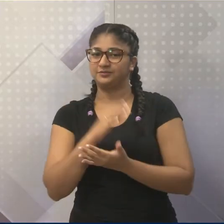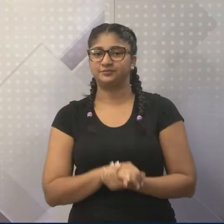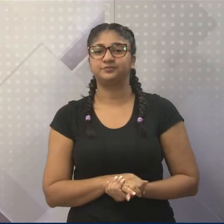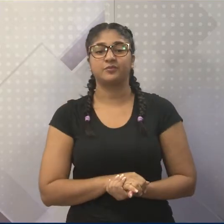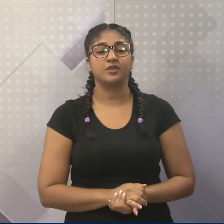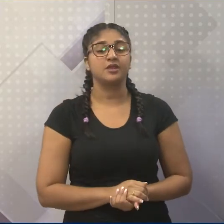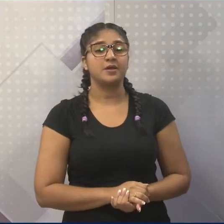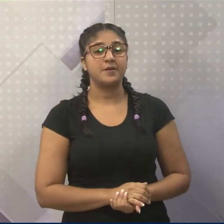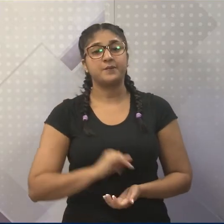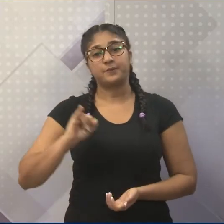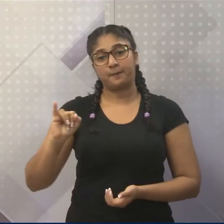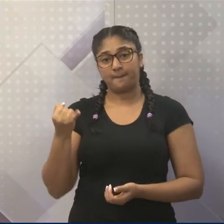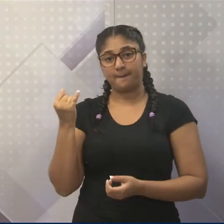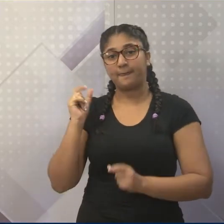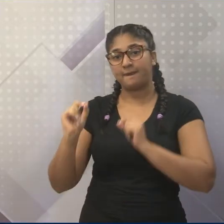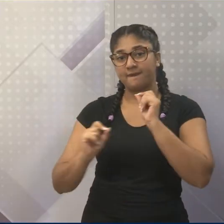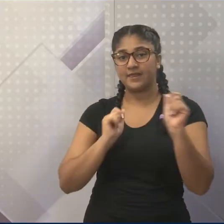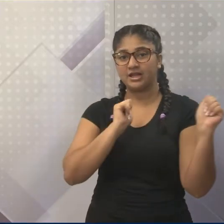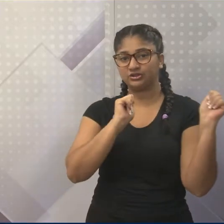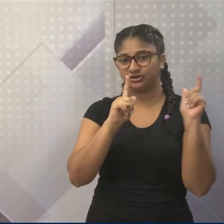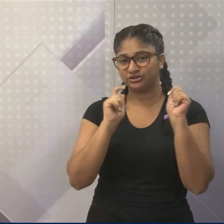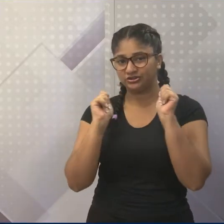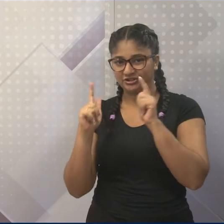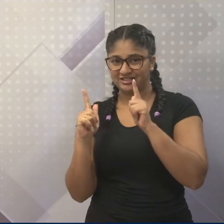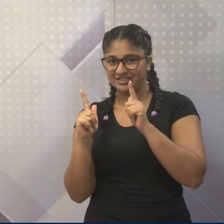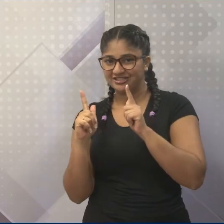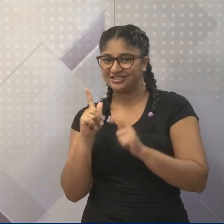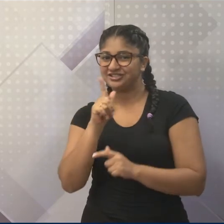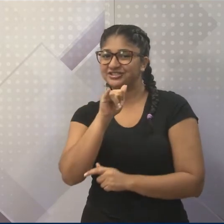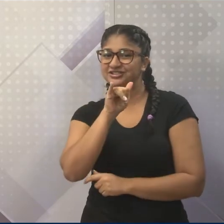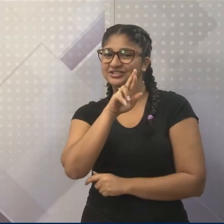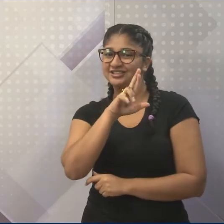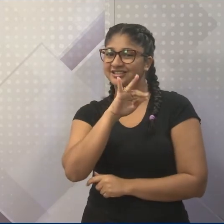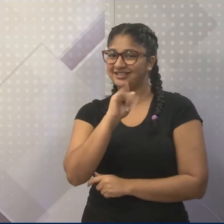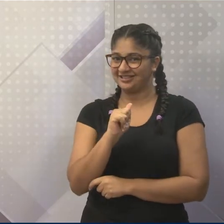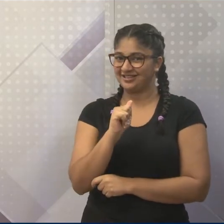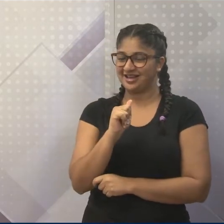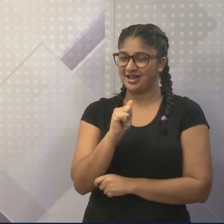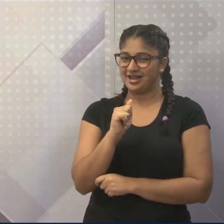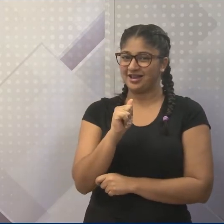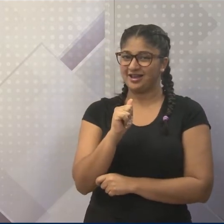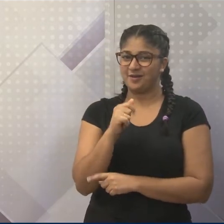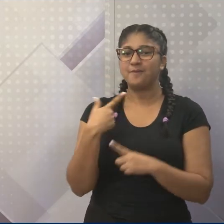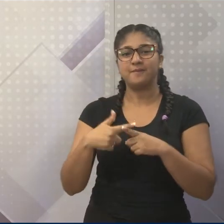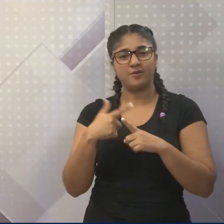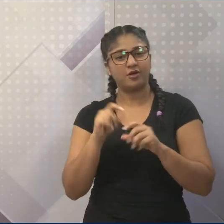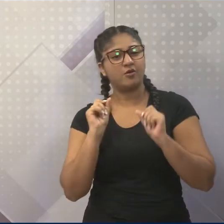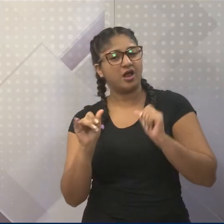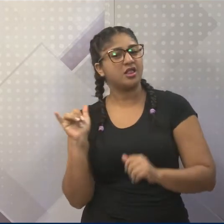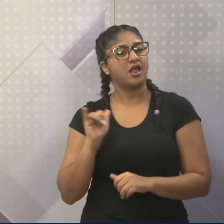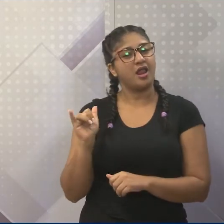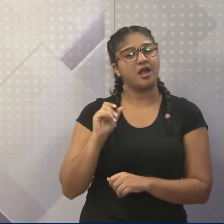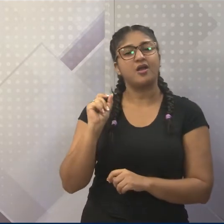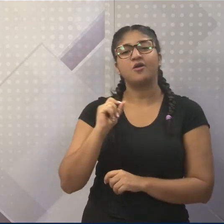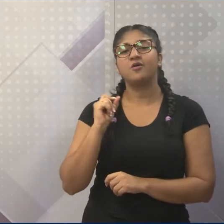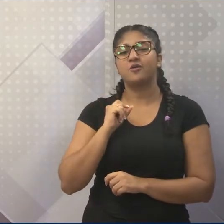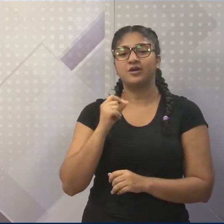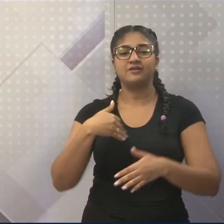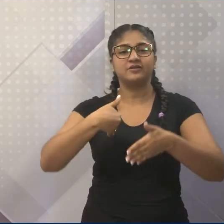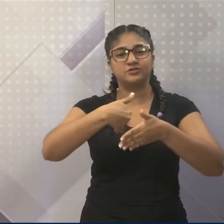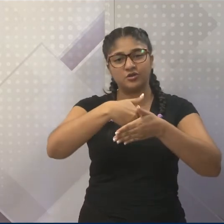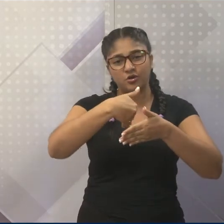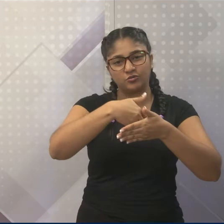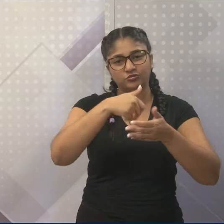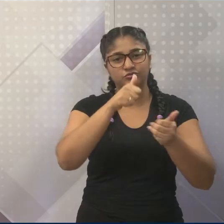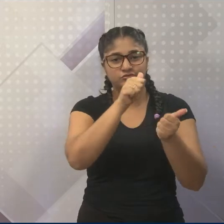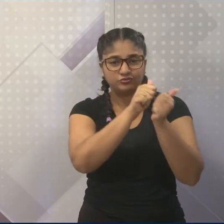Aproveitando um pouco de vício de linguagem, já entrando na parte de gíria, meu irmão, se liga aqui, porque tá ligado que tem um jogo, o time perdeu, você